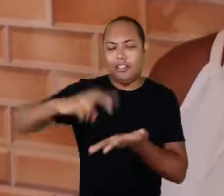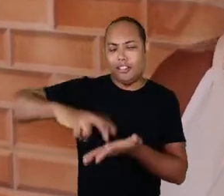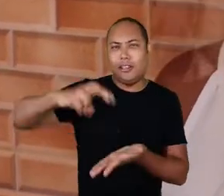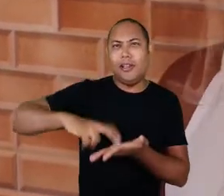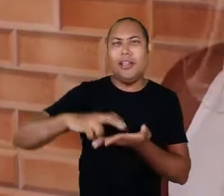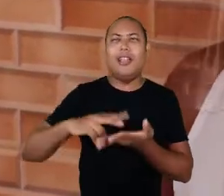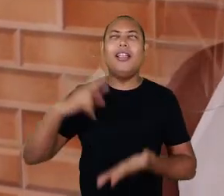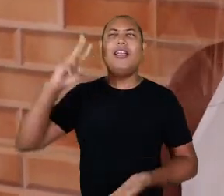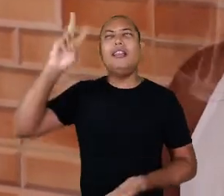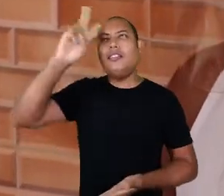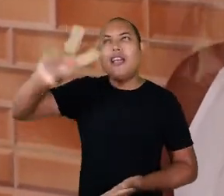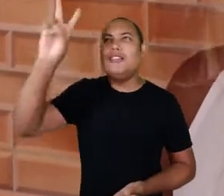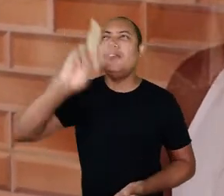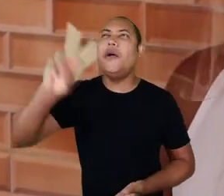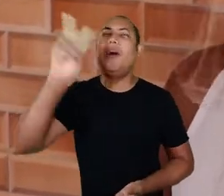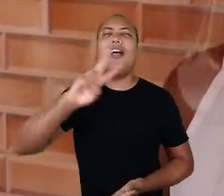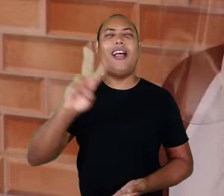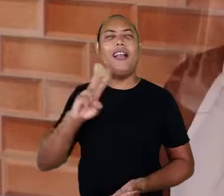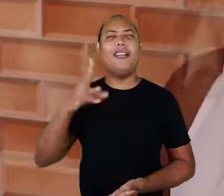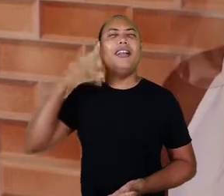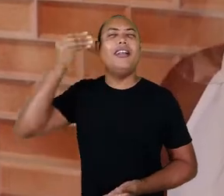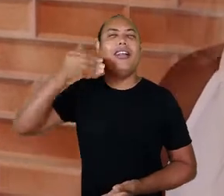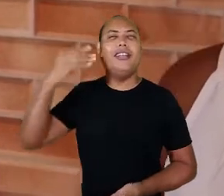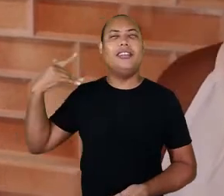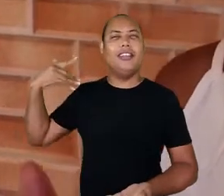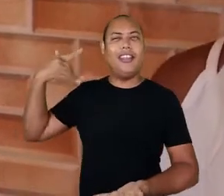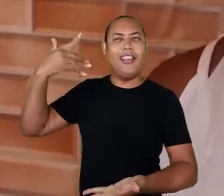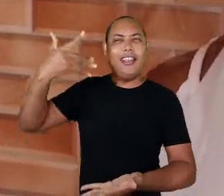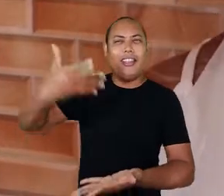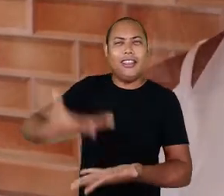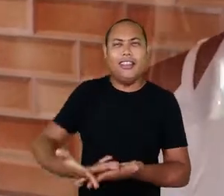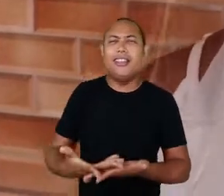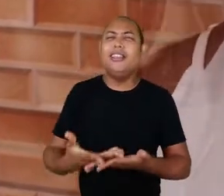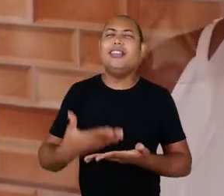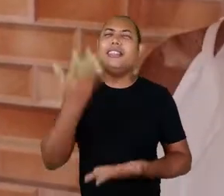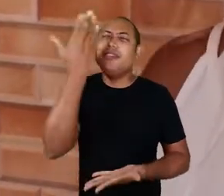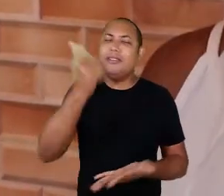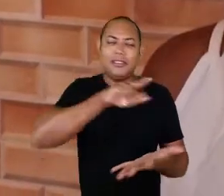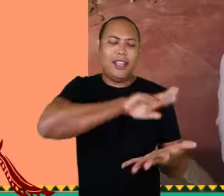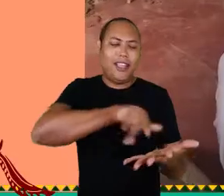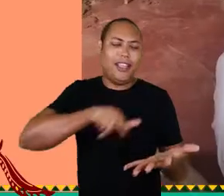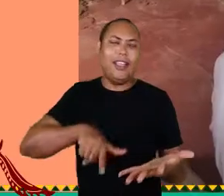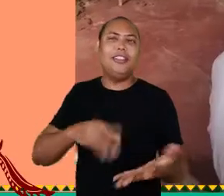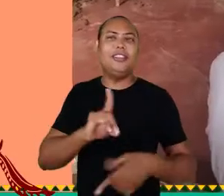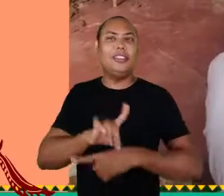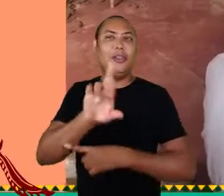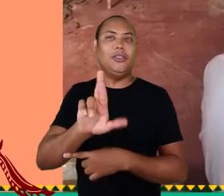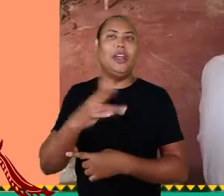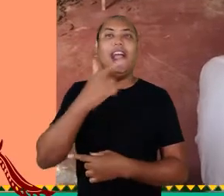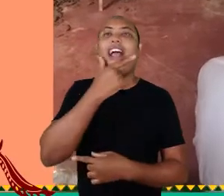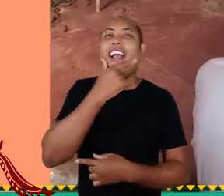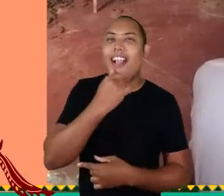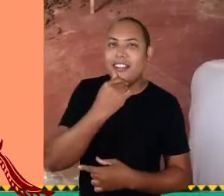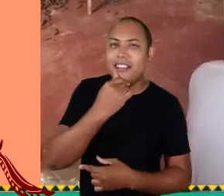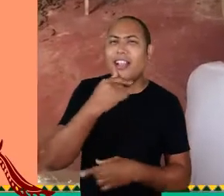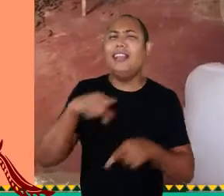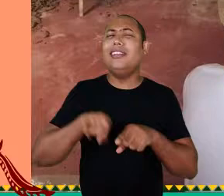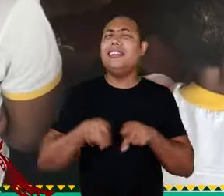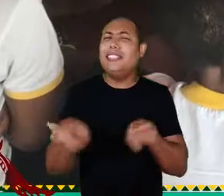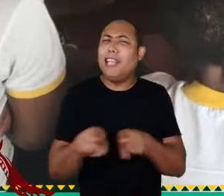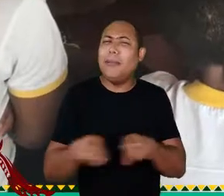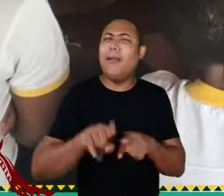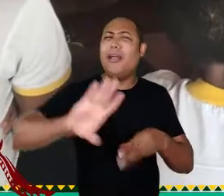ouvir nessa manhã um pouco das histórias, um pouco da trajetória, um pouco do saber de doutora Cadu,